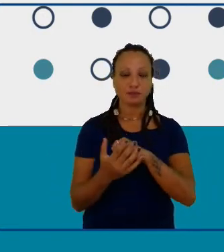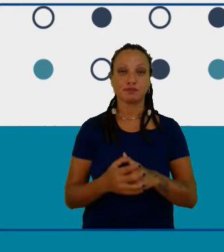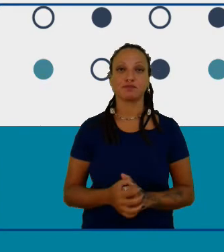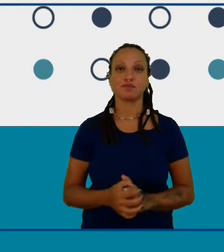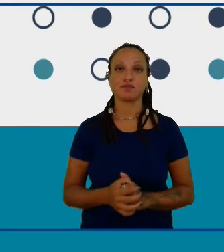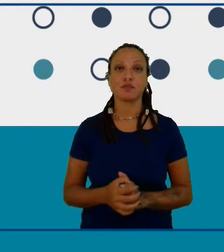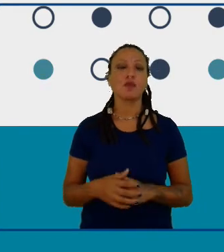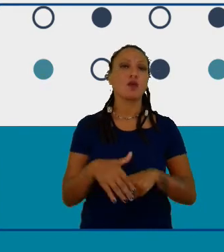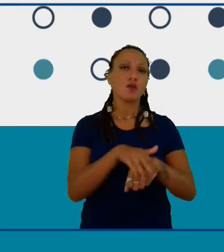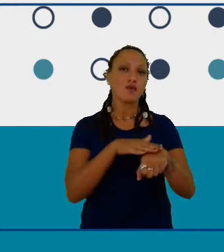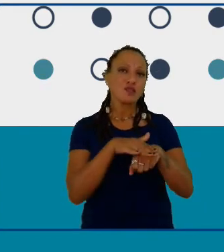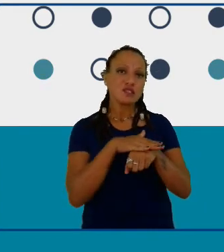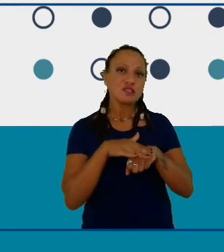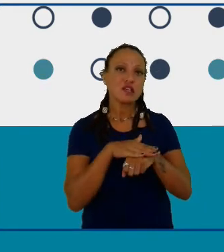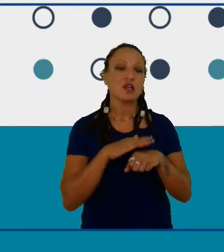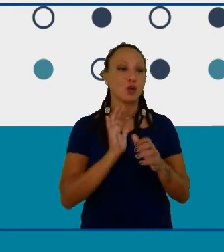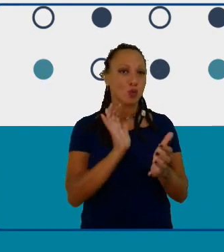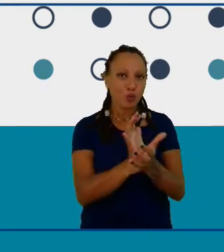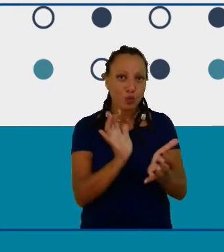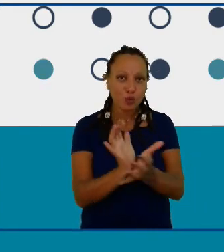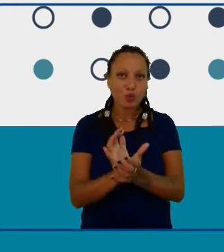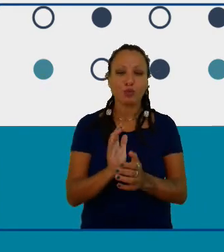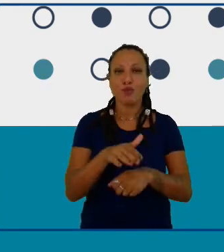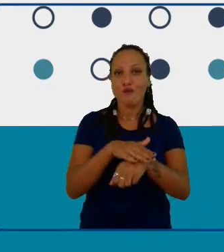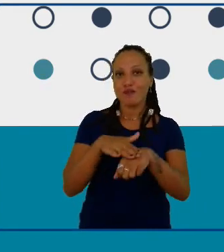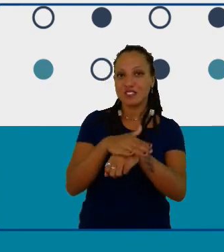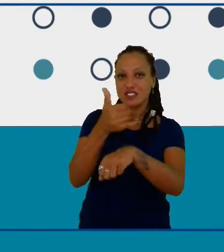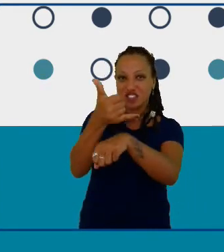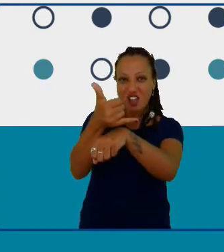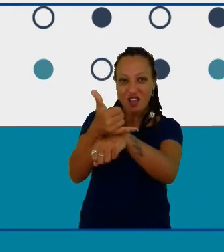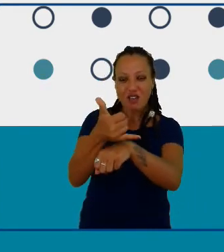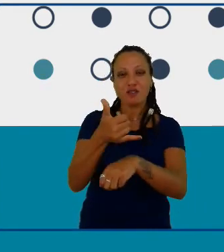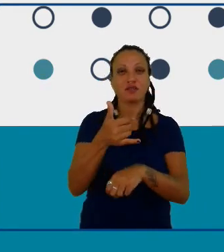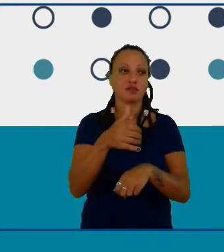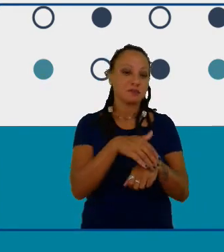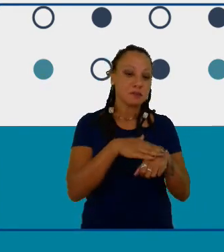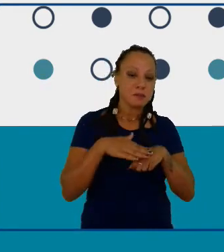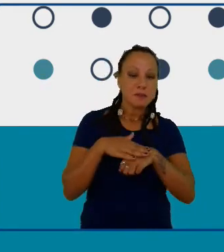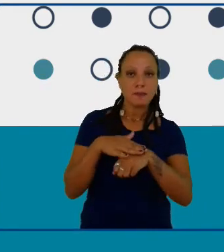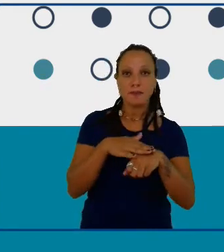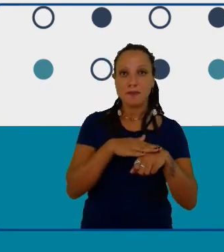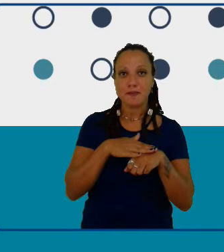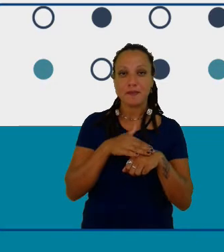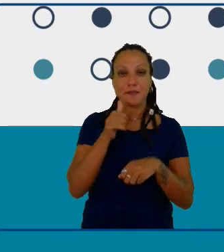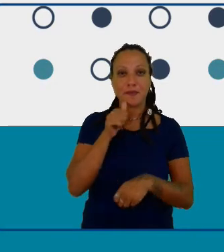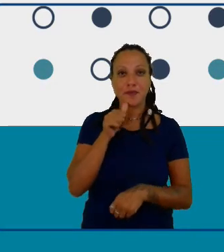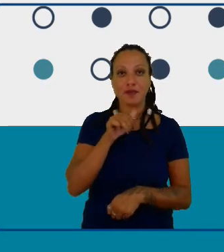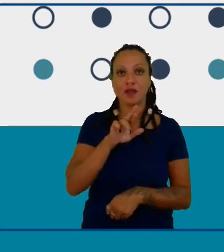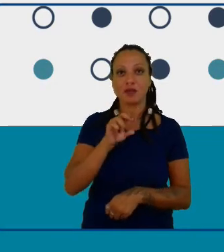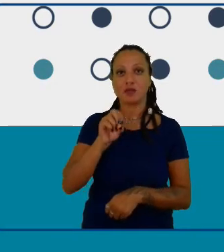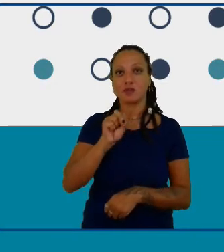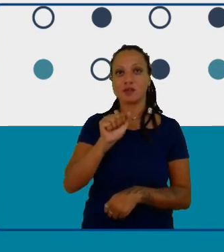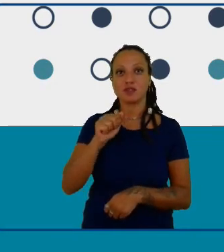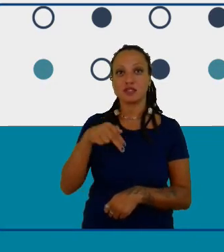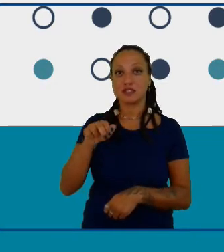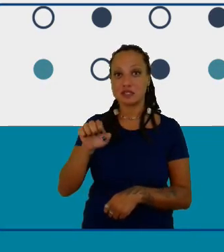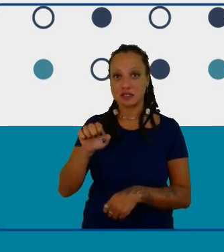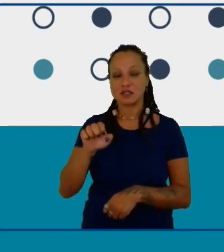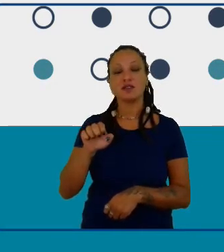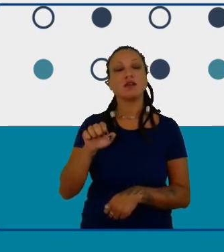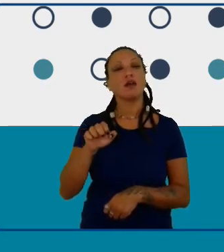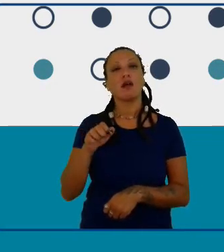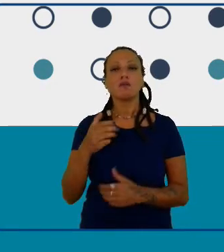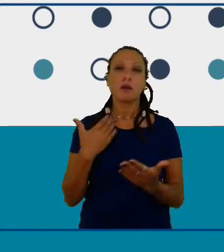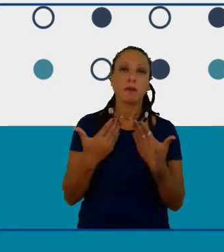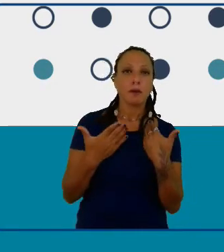minhas com meus colegas de equipe com a minha chefe na época a Rosane Feu a gente trocava ideias sobre